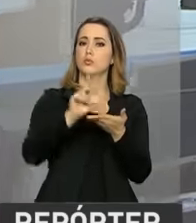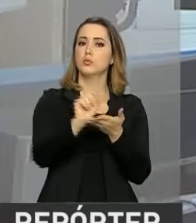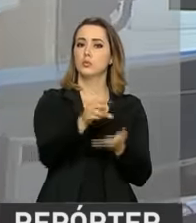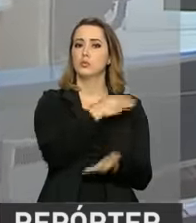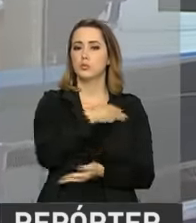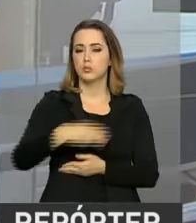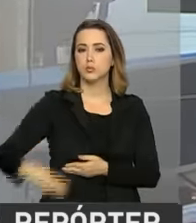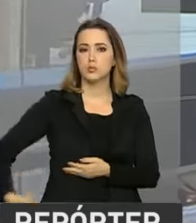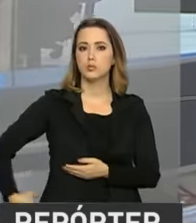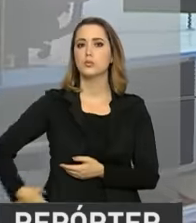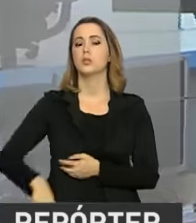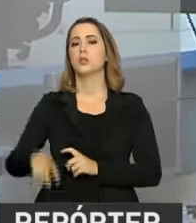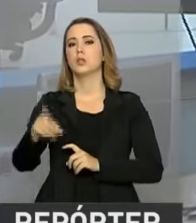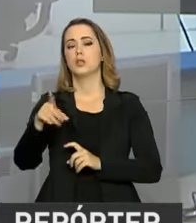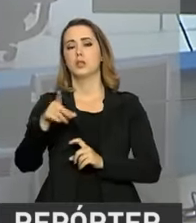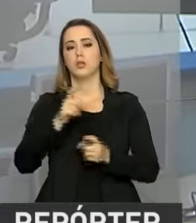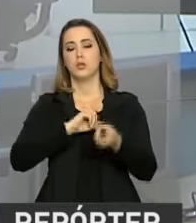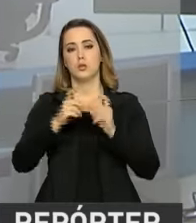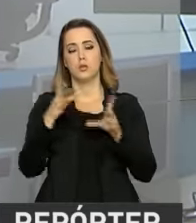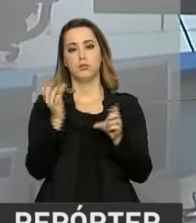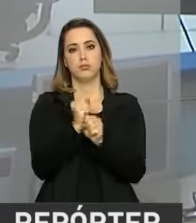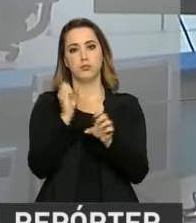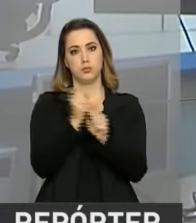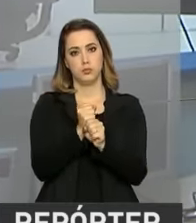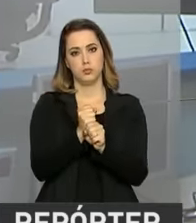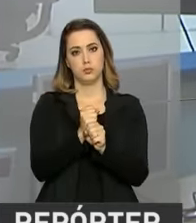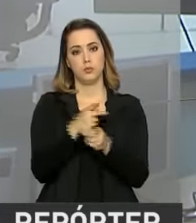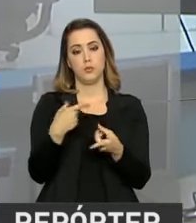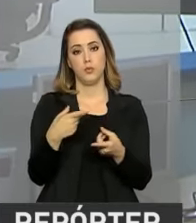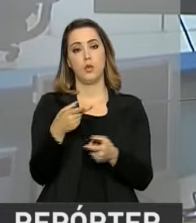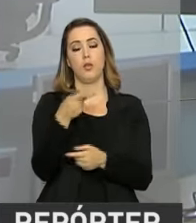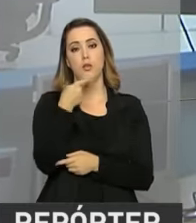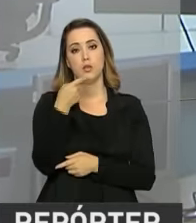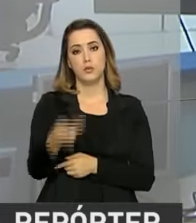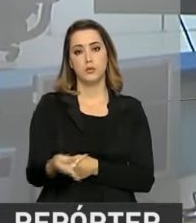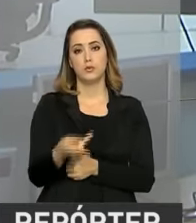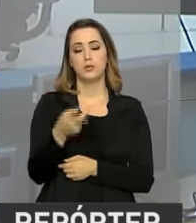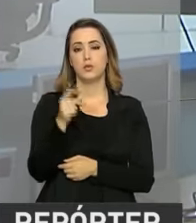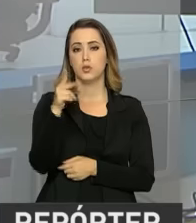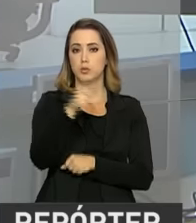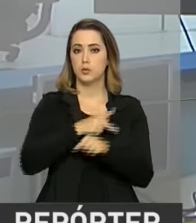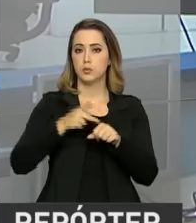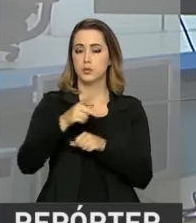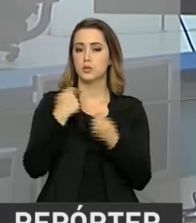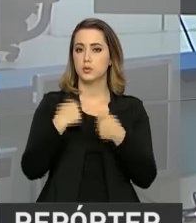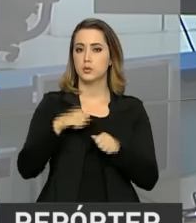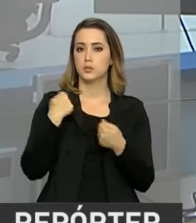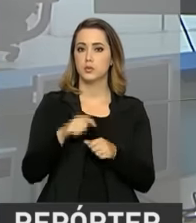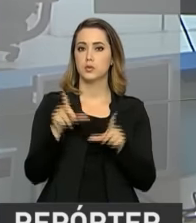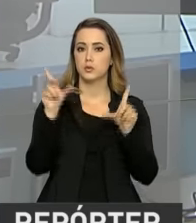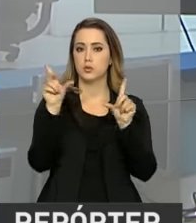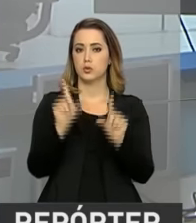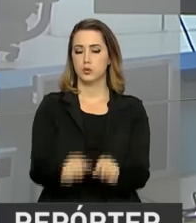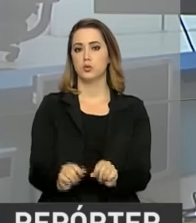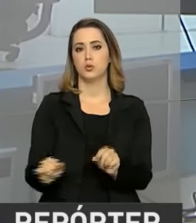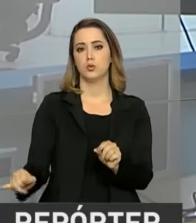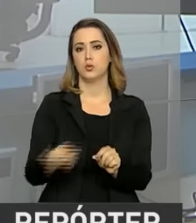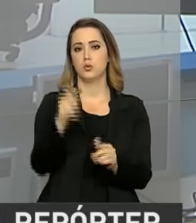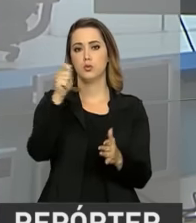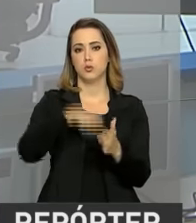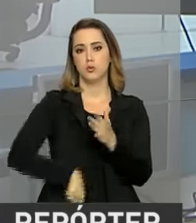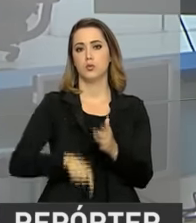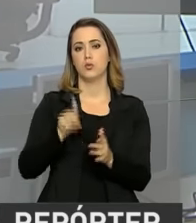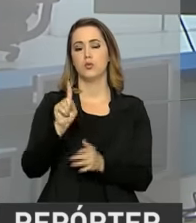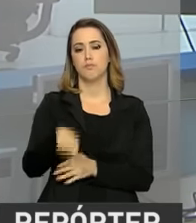Meirelles, fez um pequeno balanço da situação econômica do Brasil. E disse o que deve ser feito para reduzir a carga tributária do país,